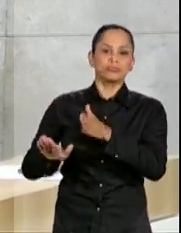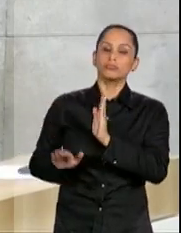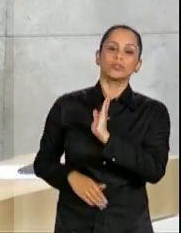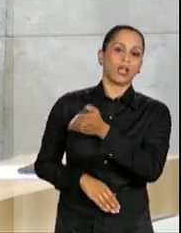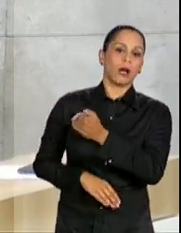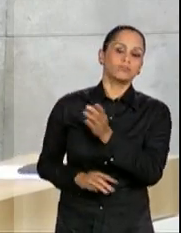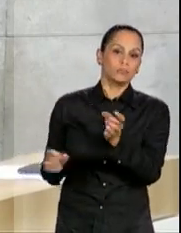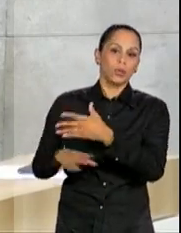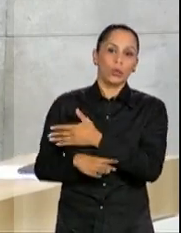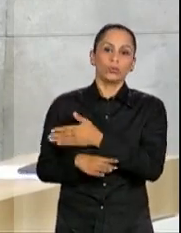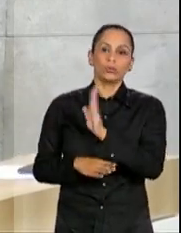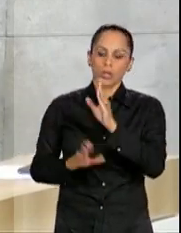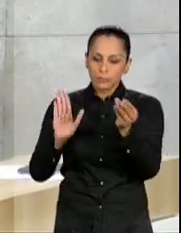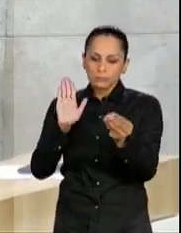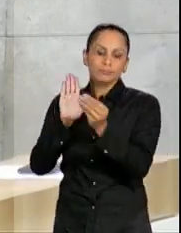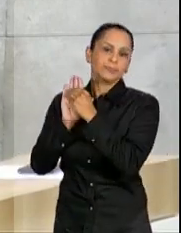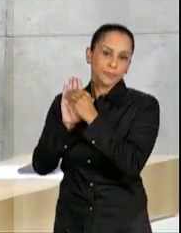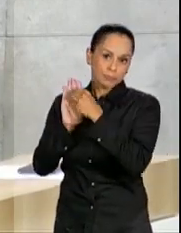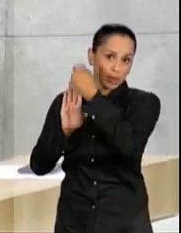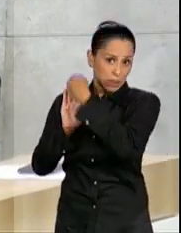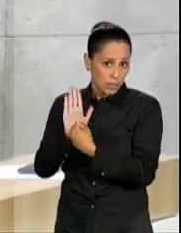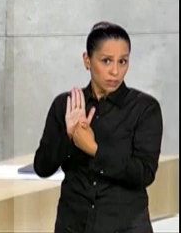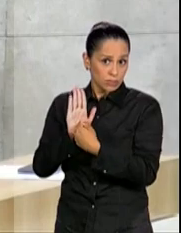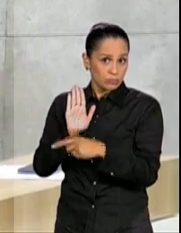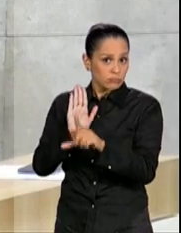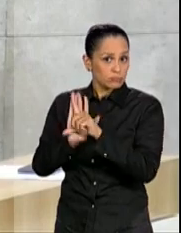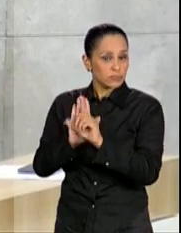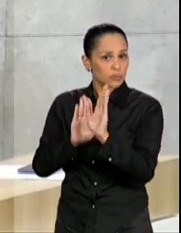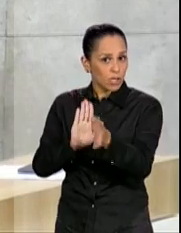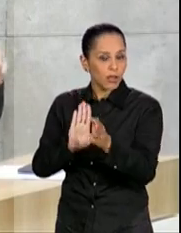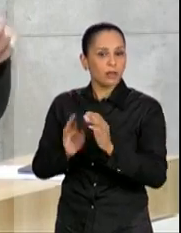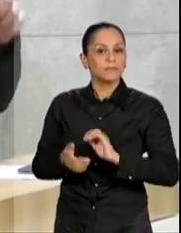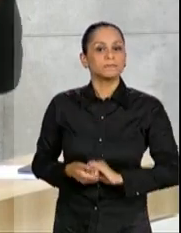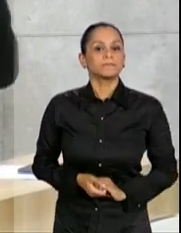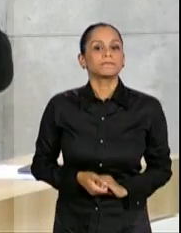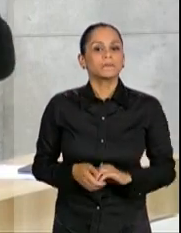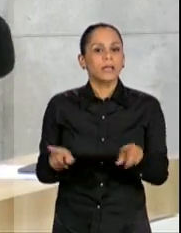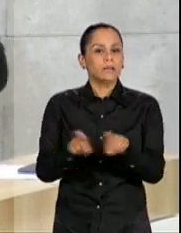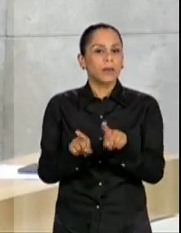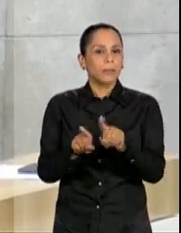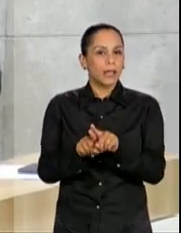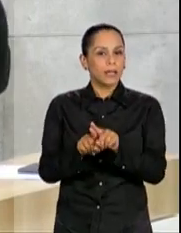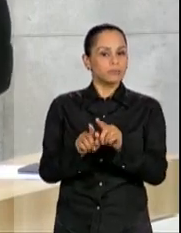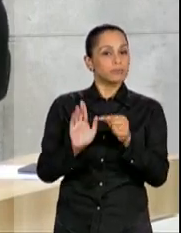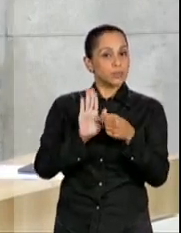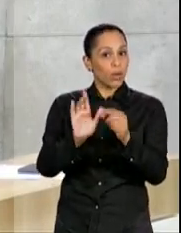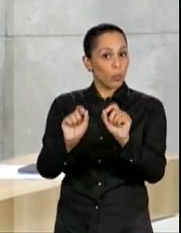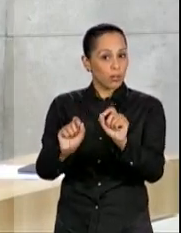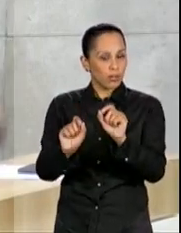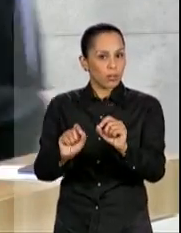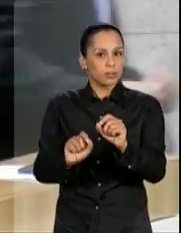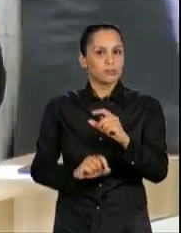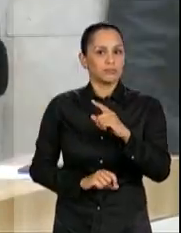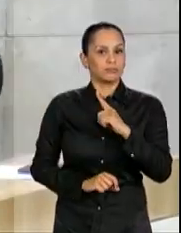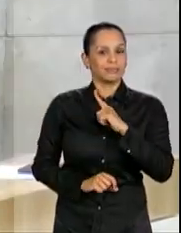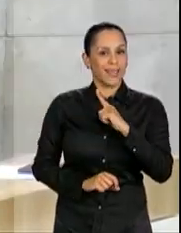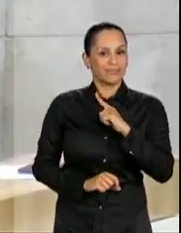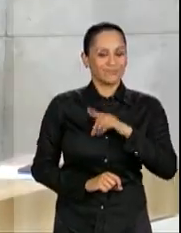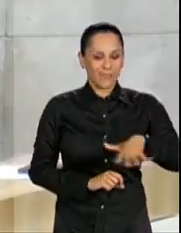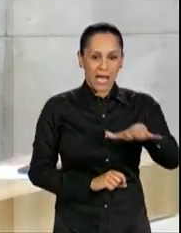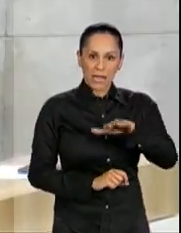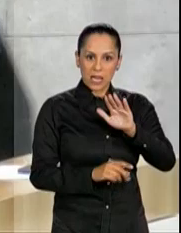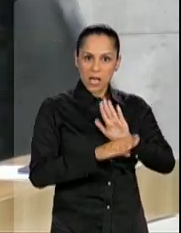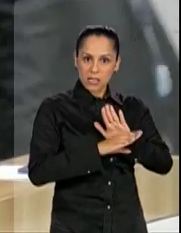contemplada. E eu quero enfatizar mesmo a necessidade de a assistência social, ter uma